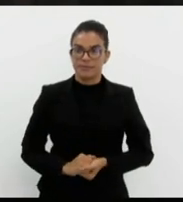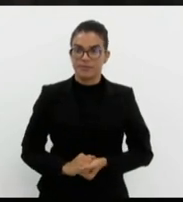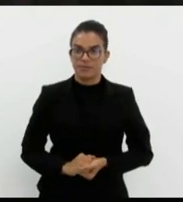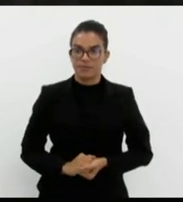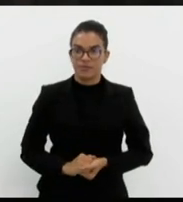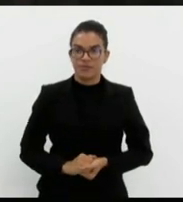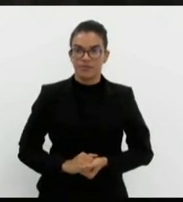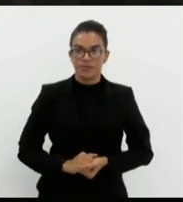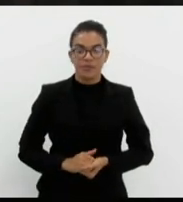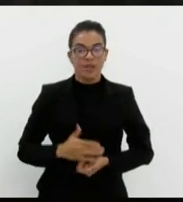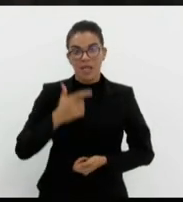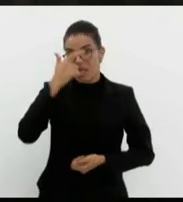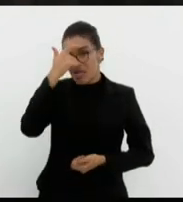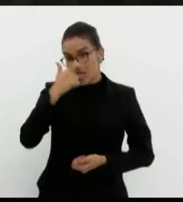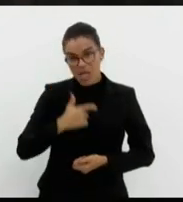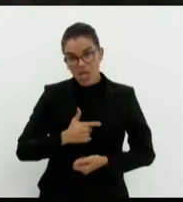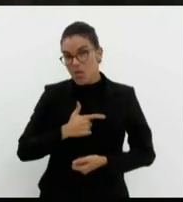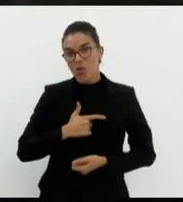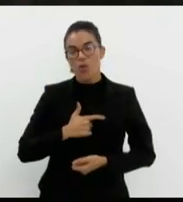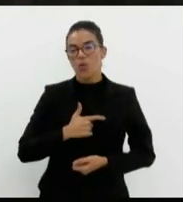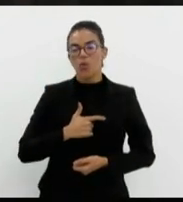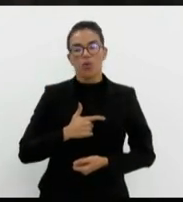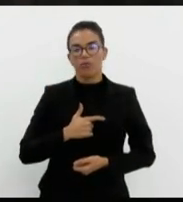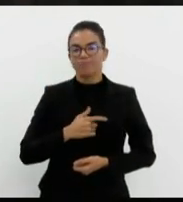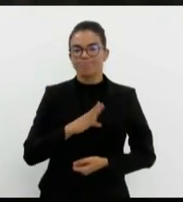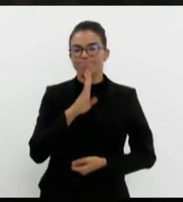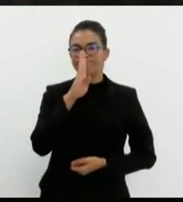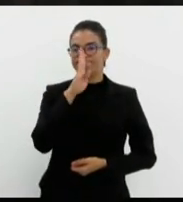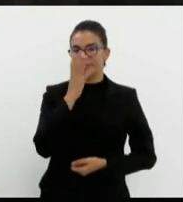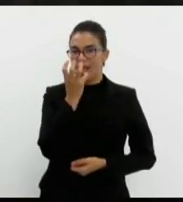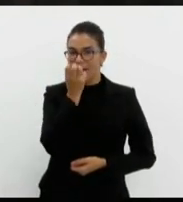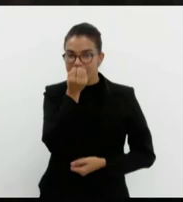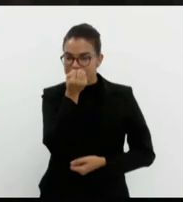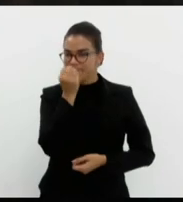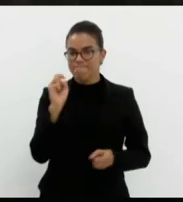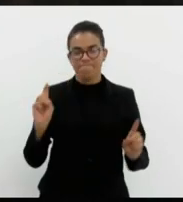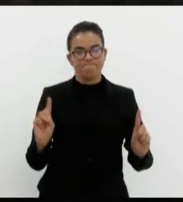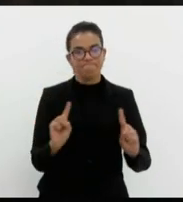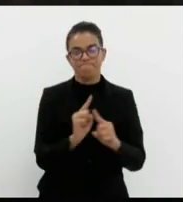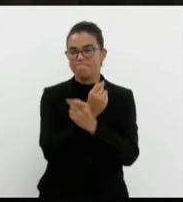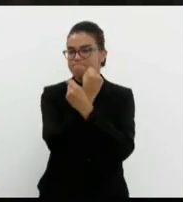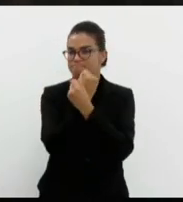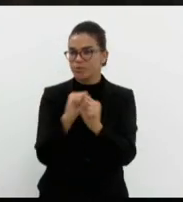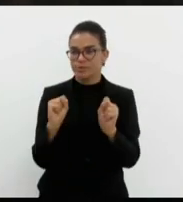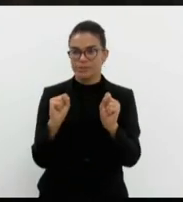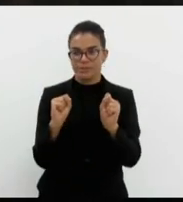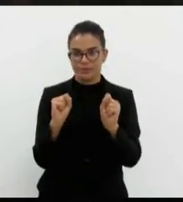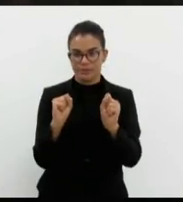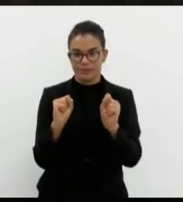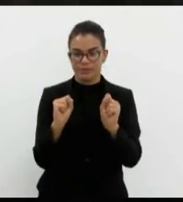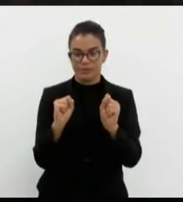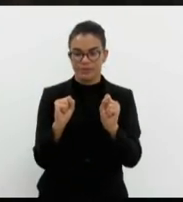não ficaria iludido com esse pensamento